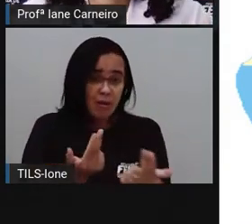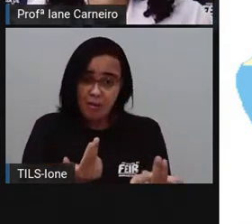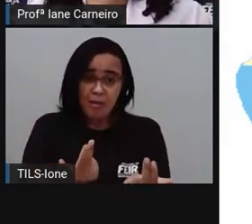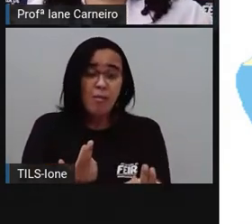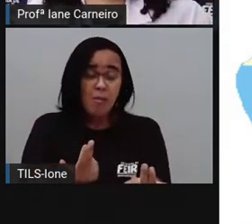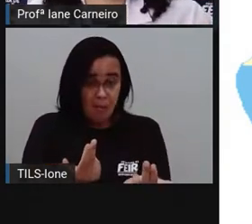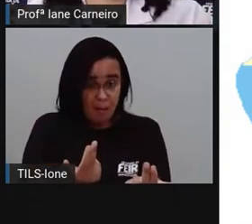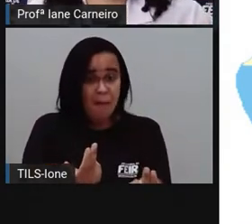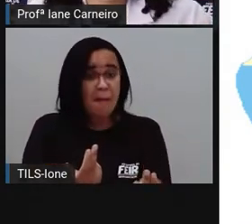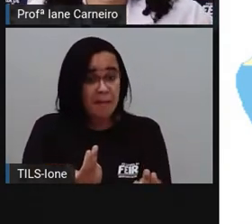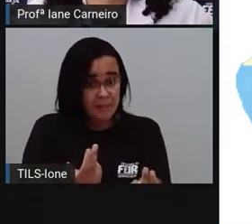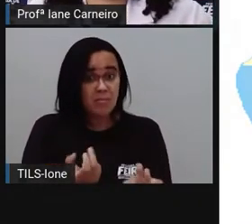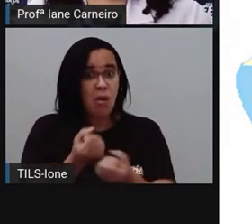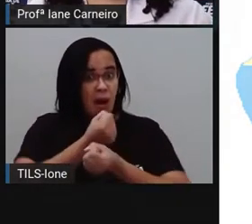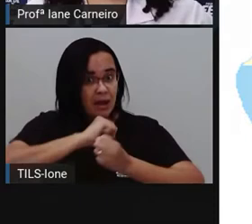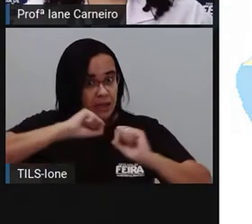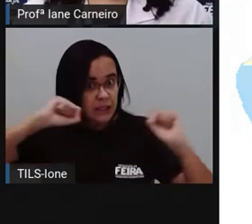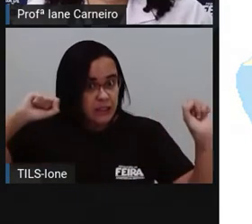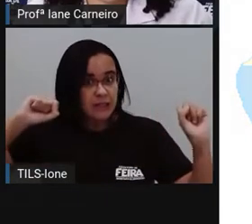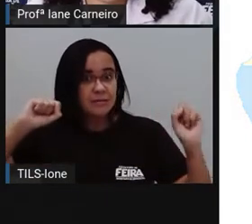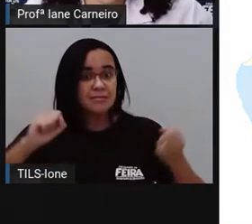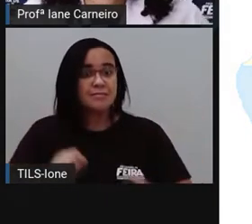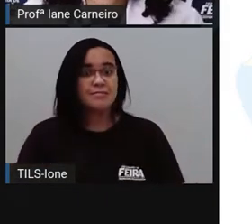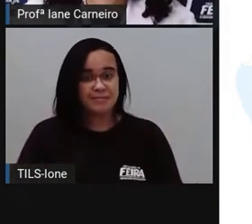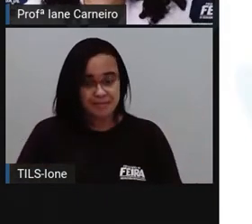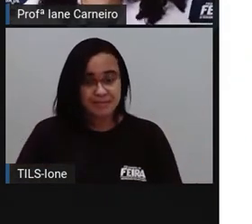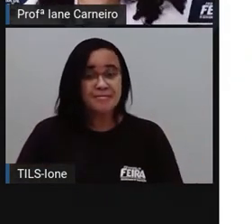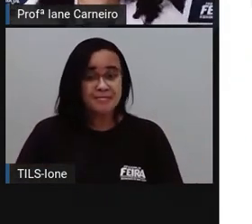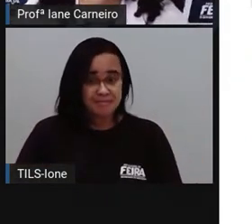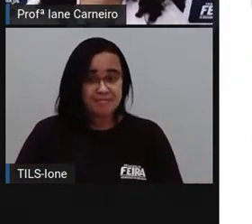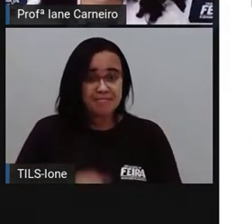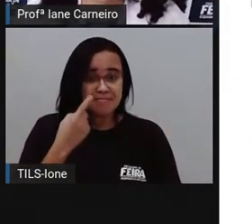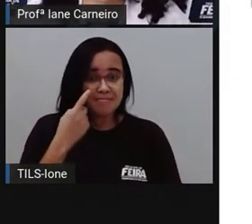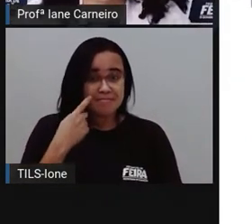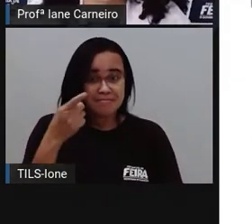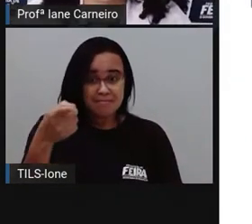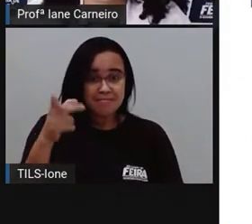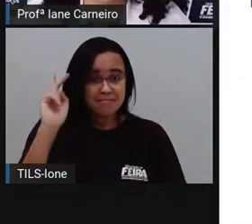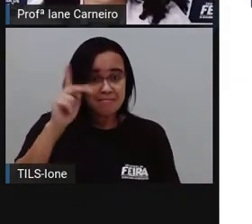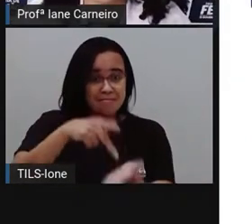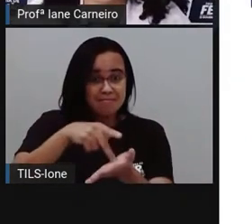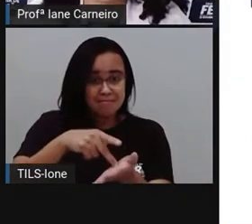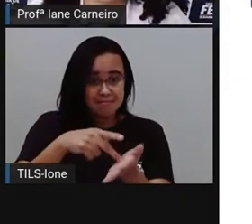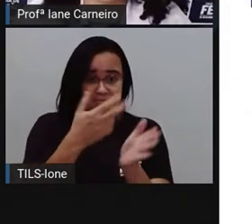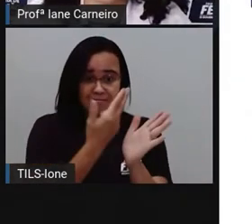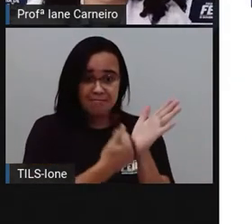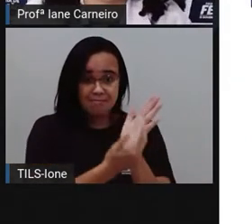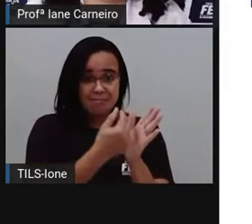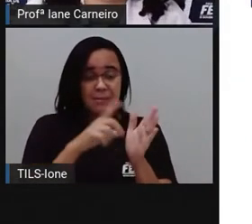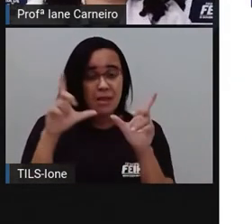um carro. Olha só como são grandes. A Pró trouxe uma imagem real para mostrar para vocês. Olha só ele aqui.